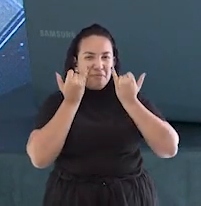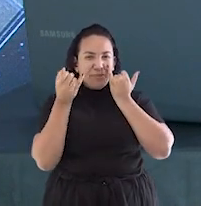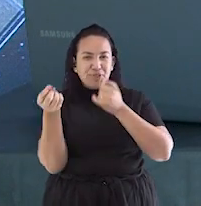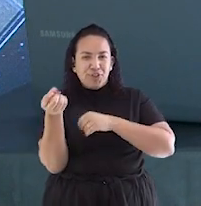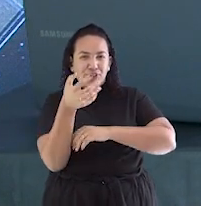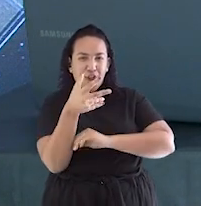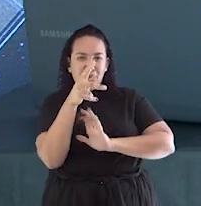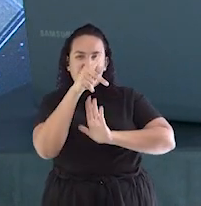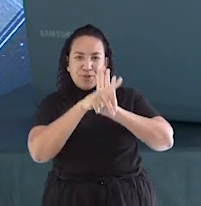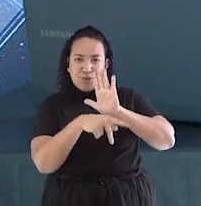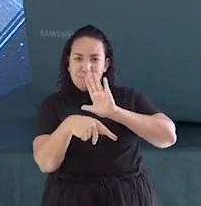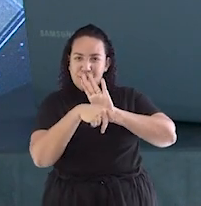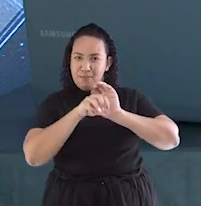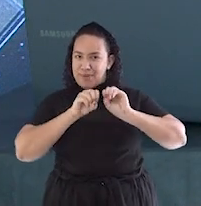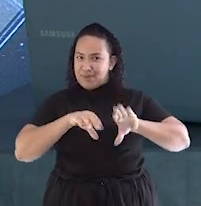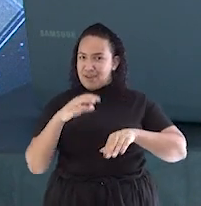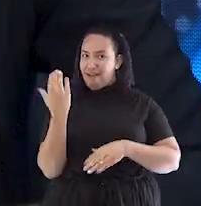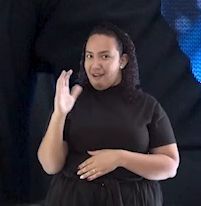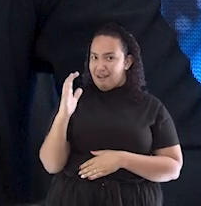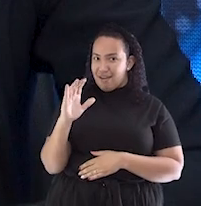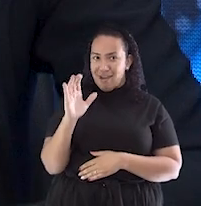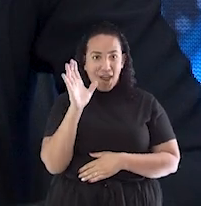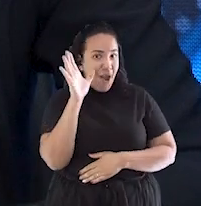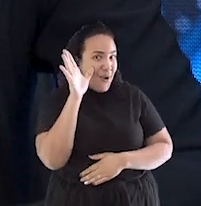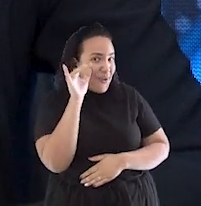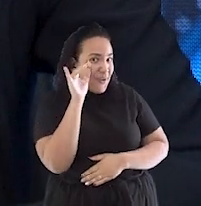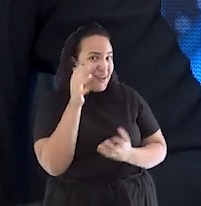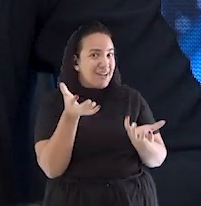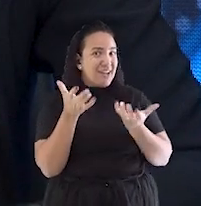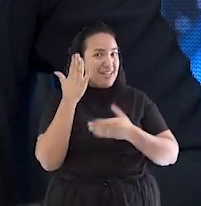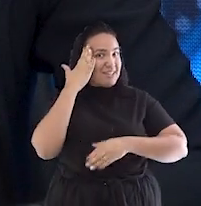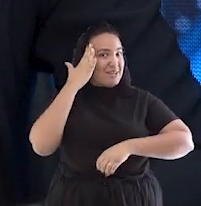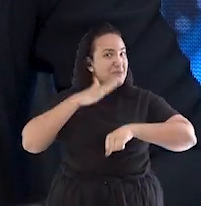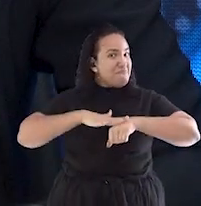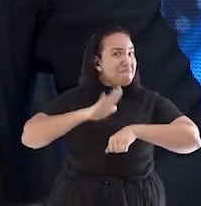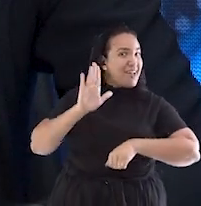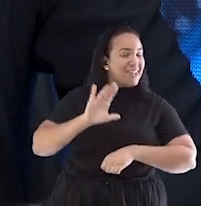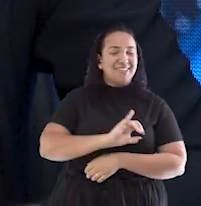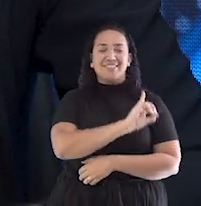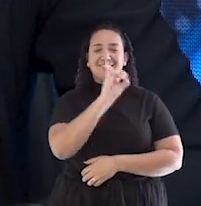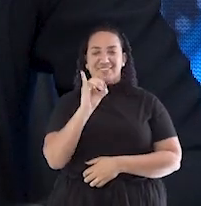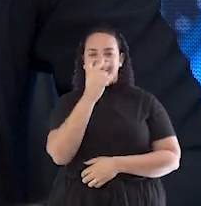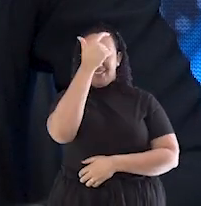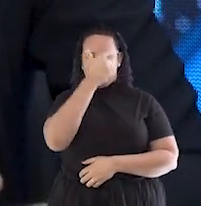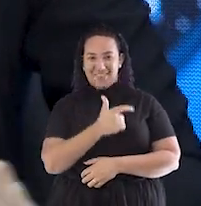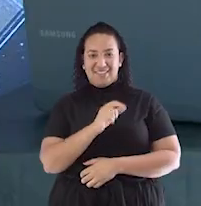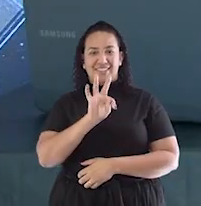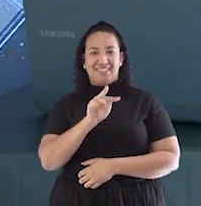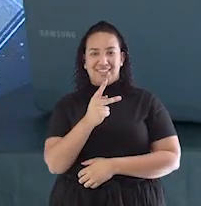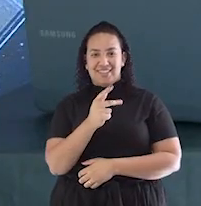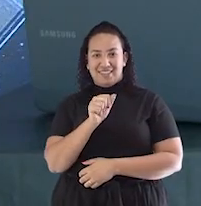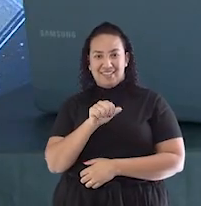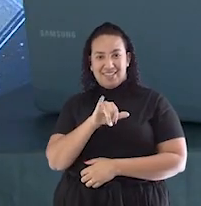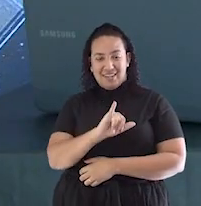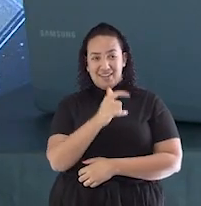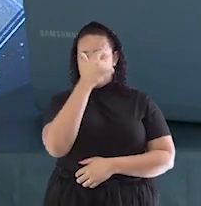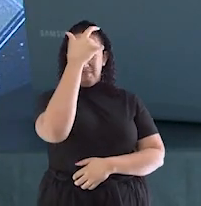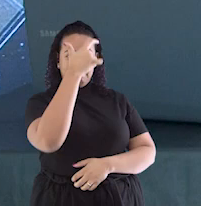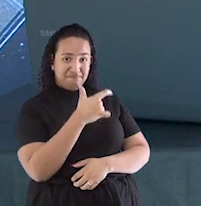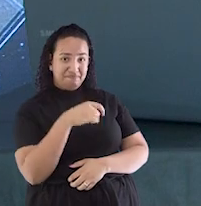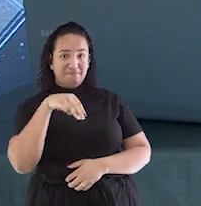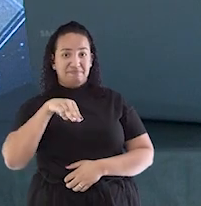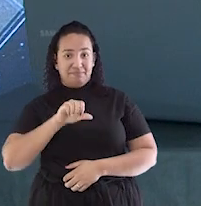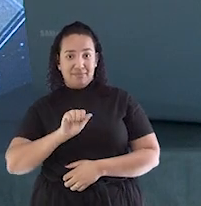educação de Cariacica? Ficaram curiosos? Querem saber como? Olá, eu sou a Tainara! E eu sou o Matheus,